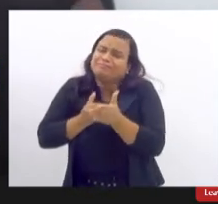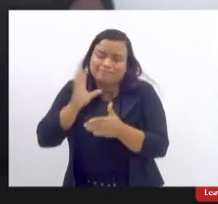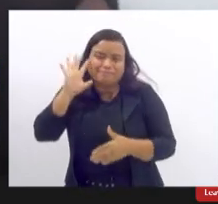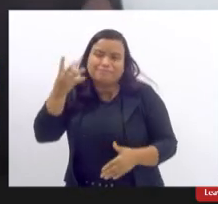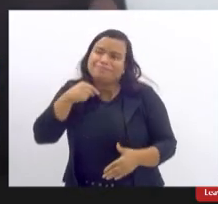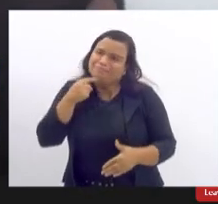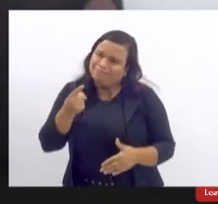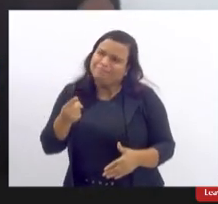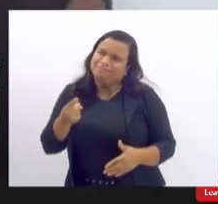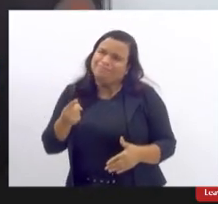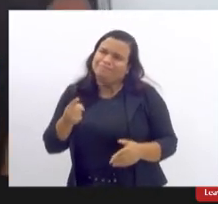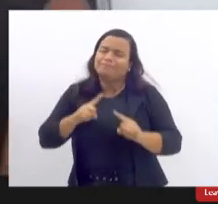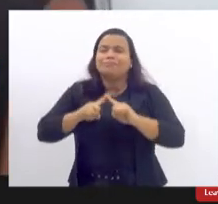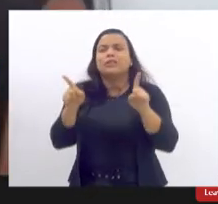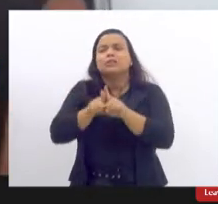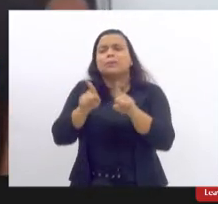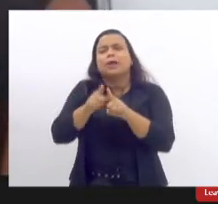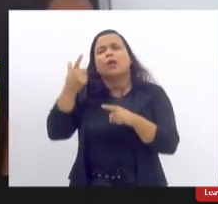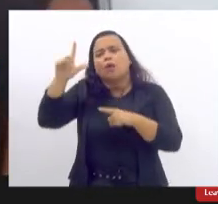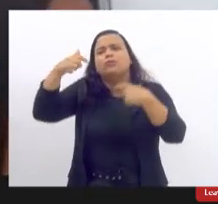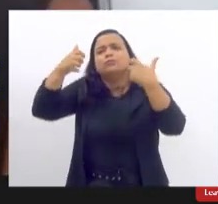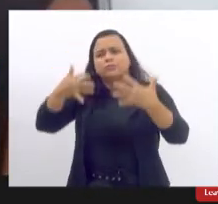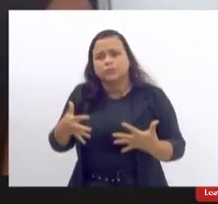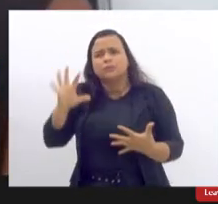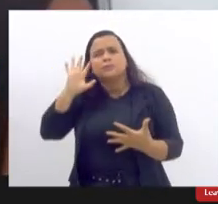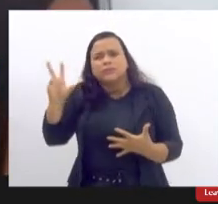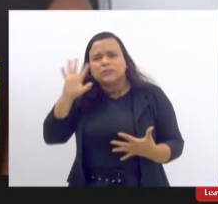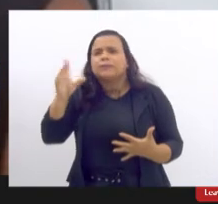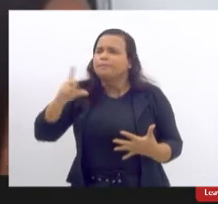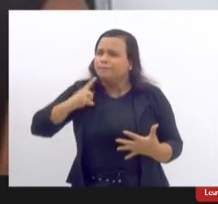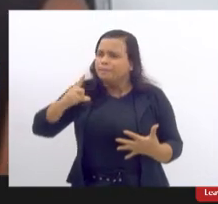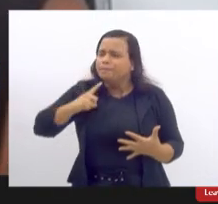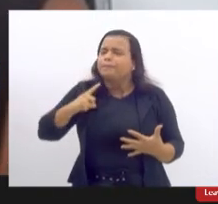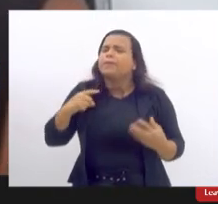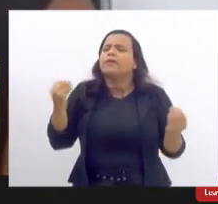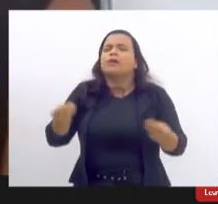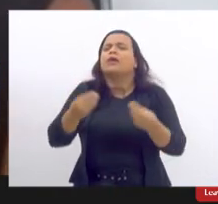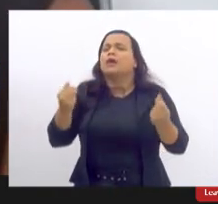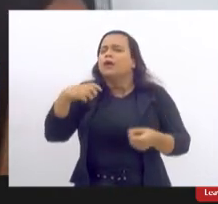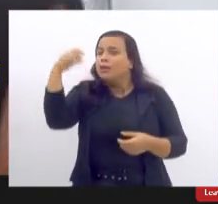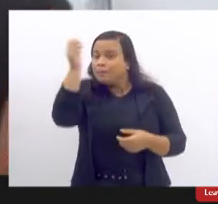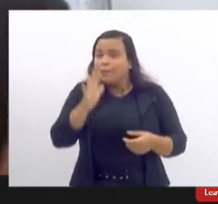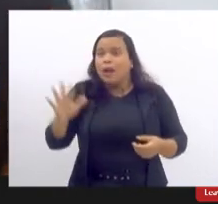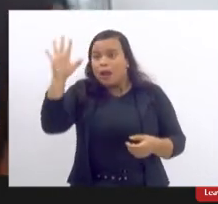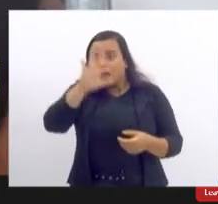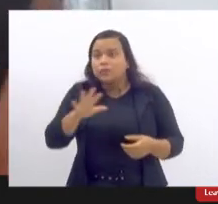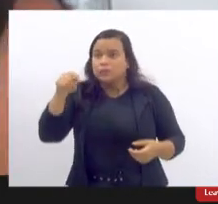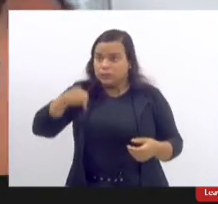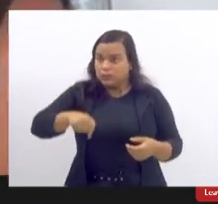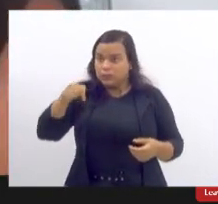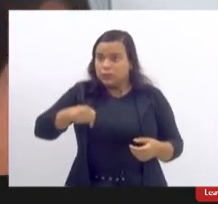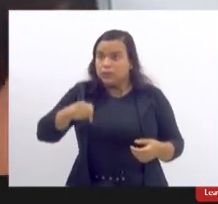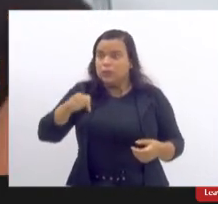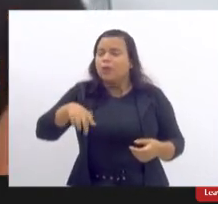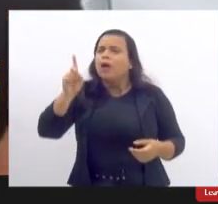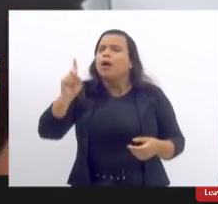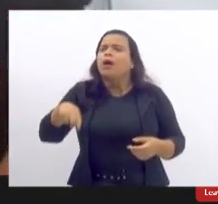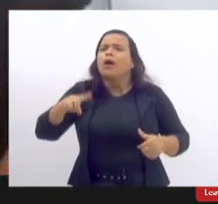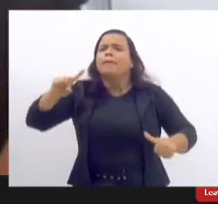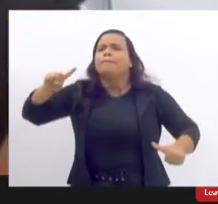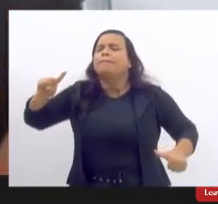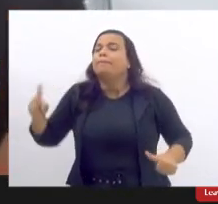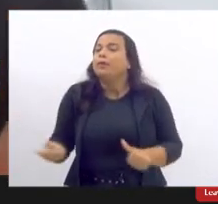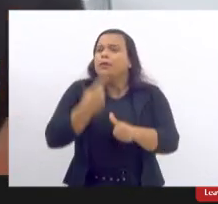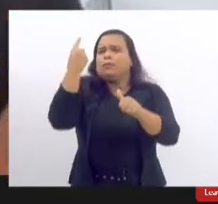agora outra coisa também que eu estive vivendo que o Brasil é o primeiro lugar